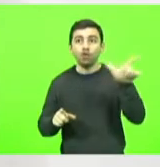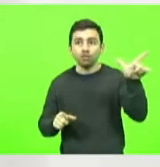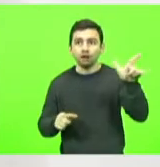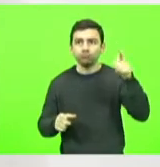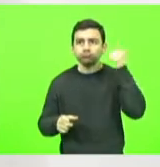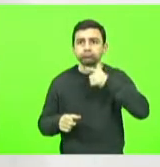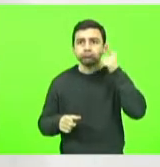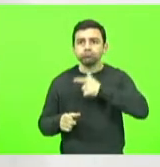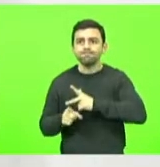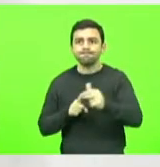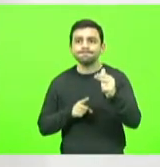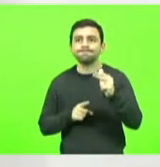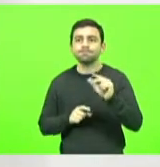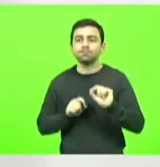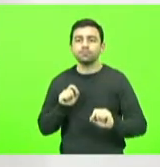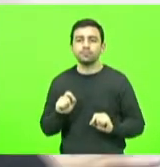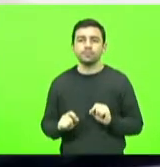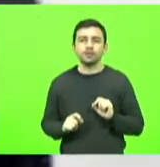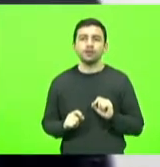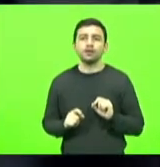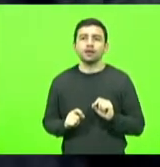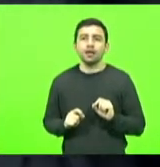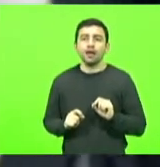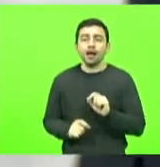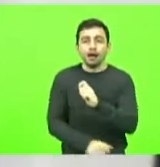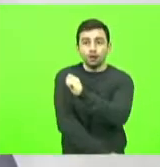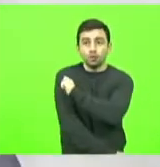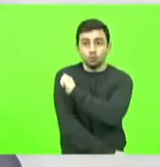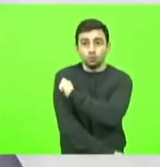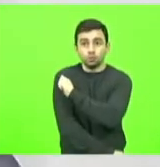aluna,